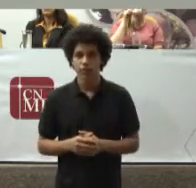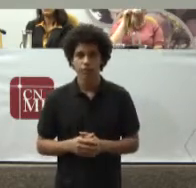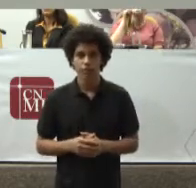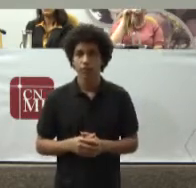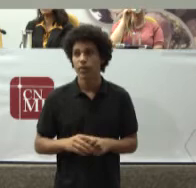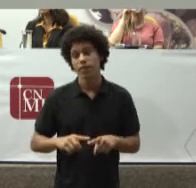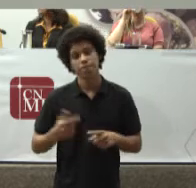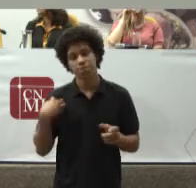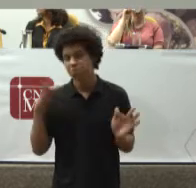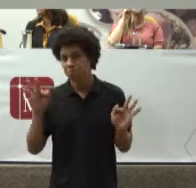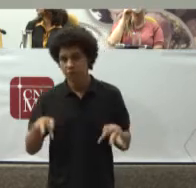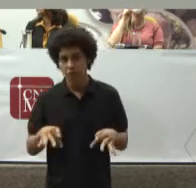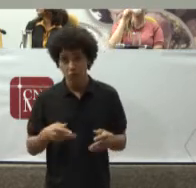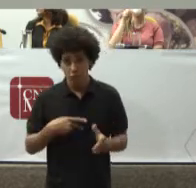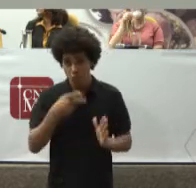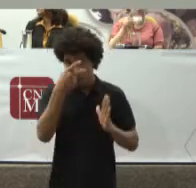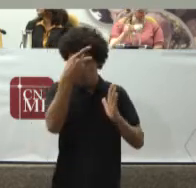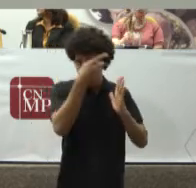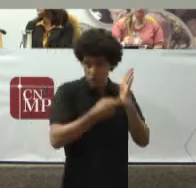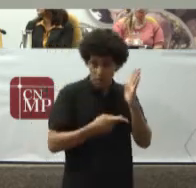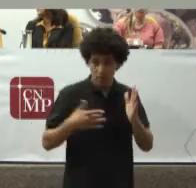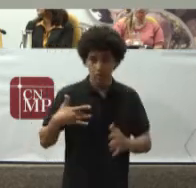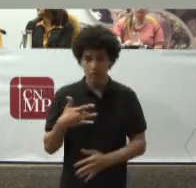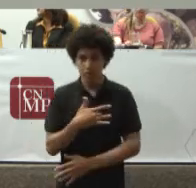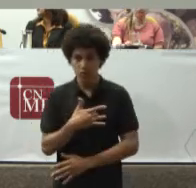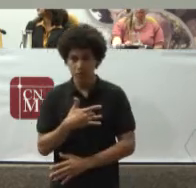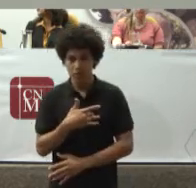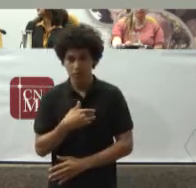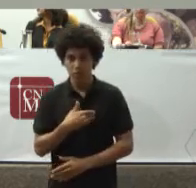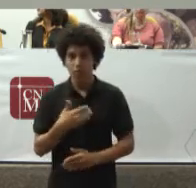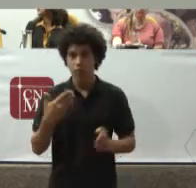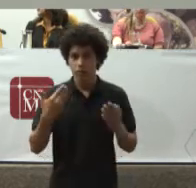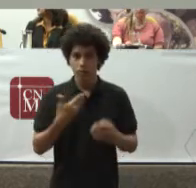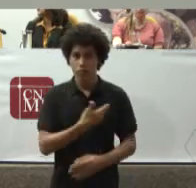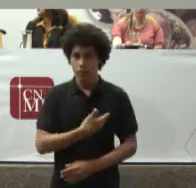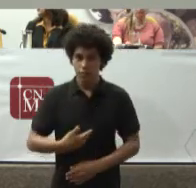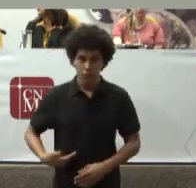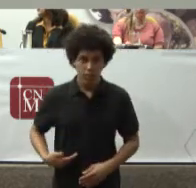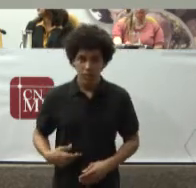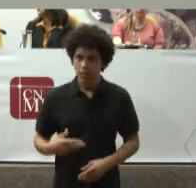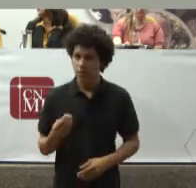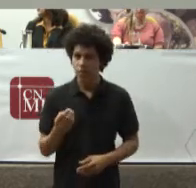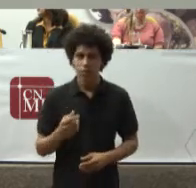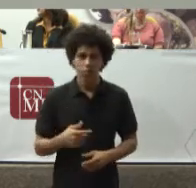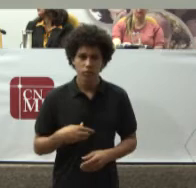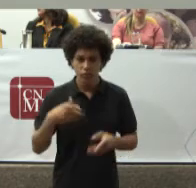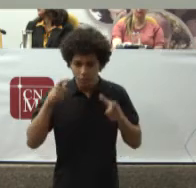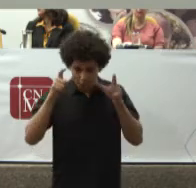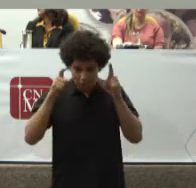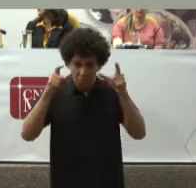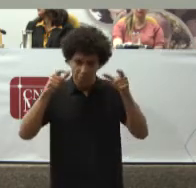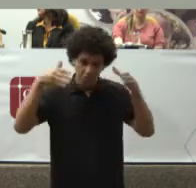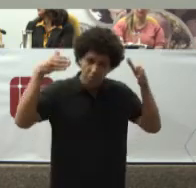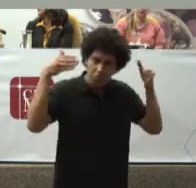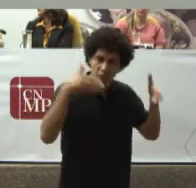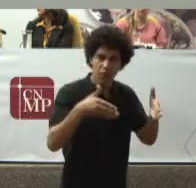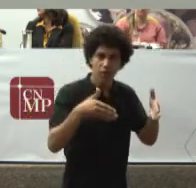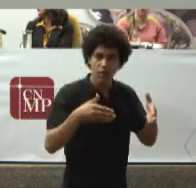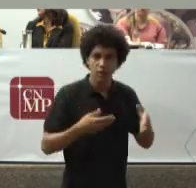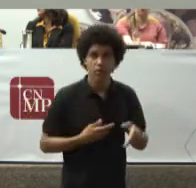Enfim Um projeto De saúde pública Altamente Ambicioso E